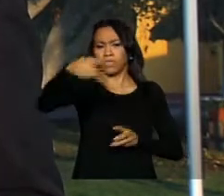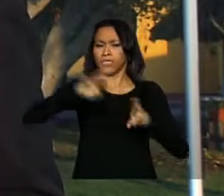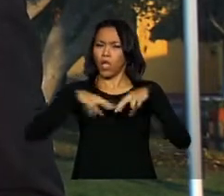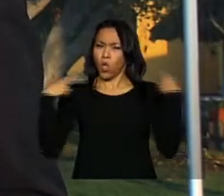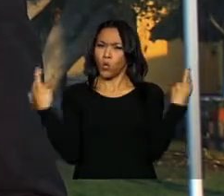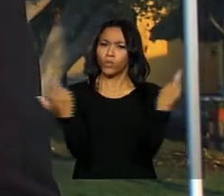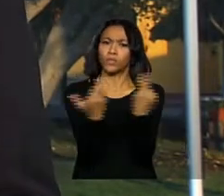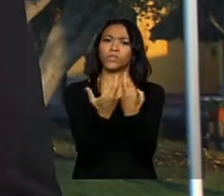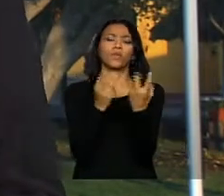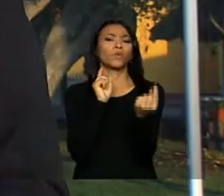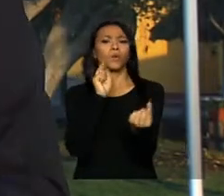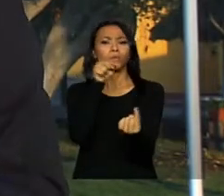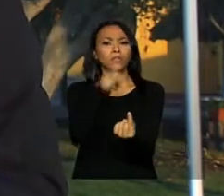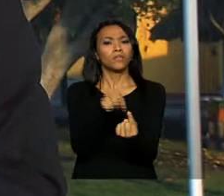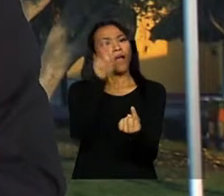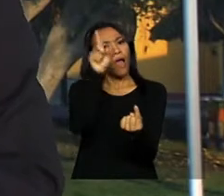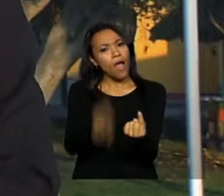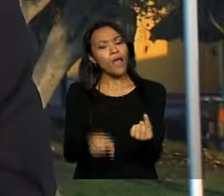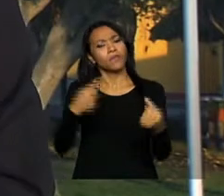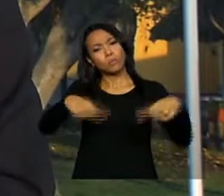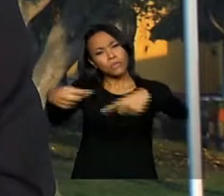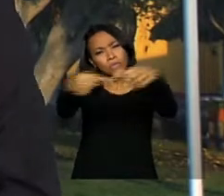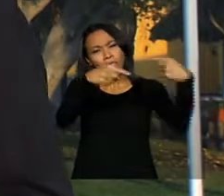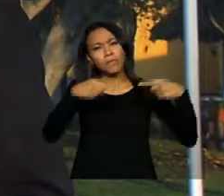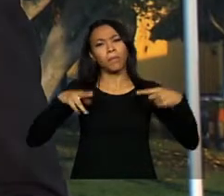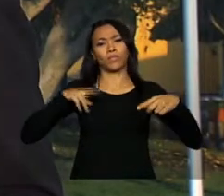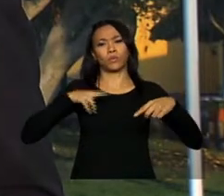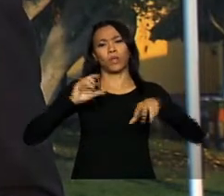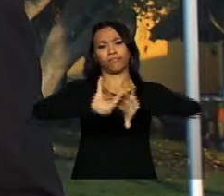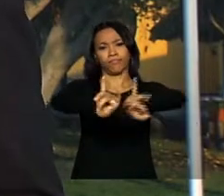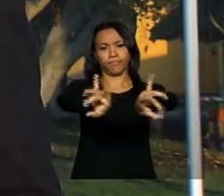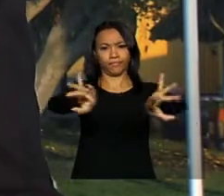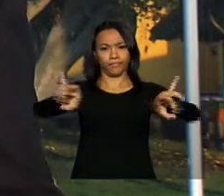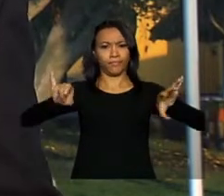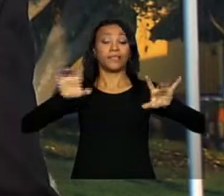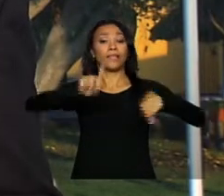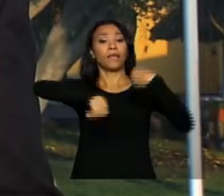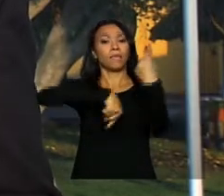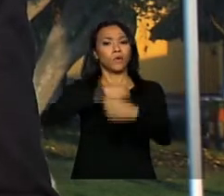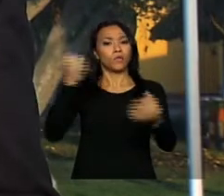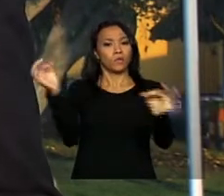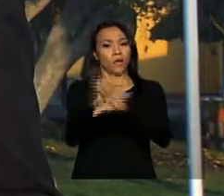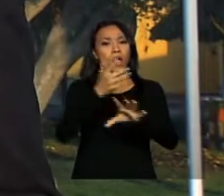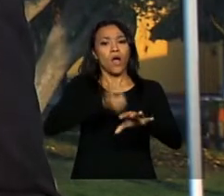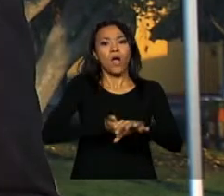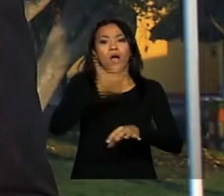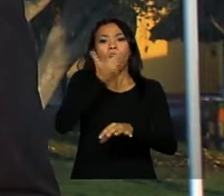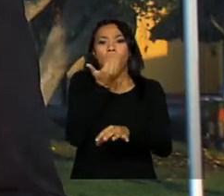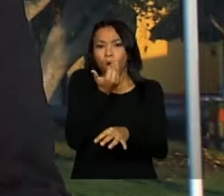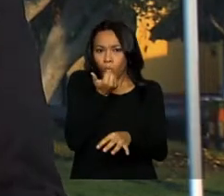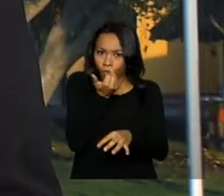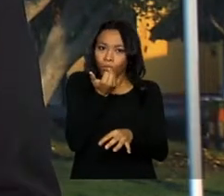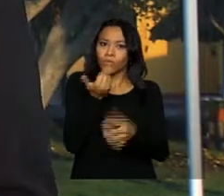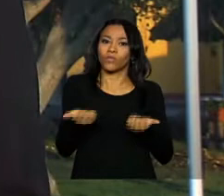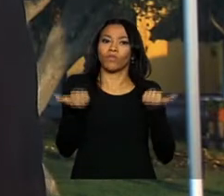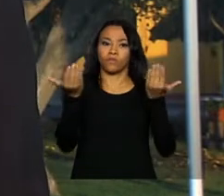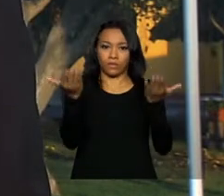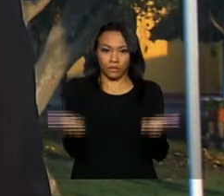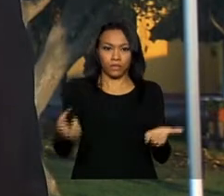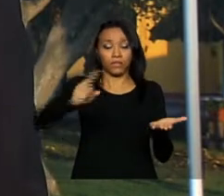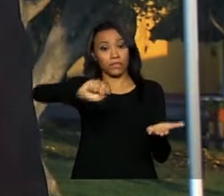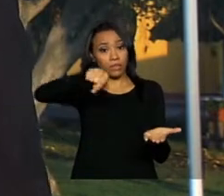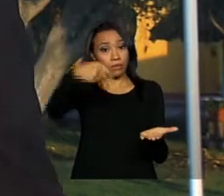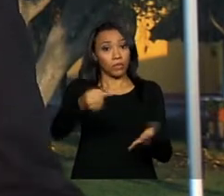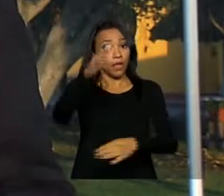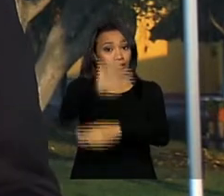reúnem no chamado retiro, que é uma discussão privada. Depois eles seguem para um almoço oferecido pelo presidente equatoriano e, no